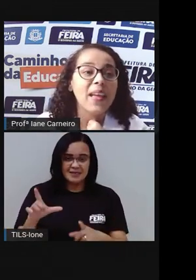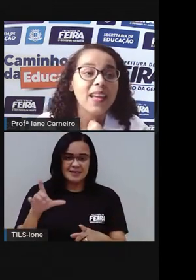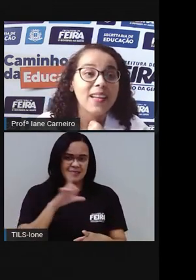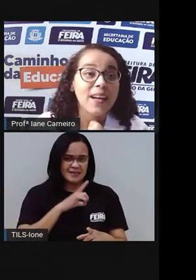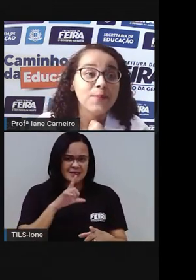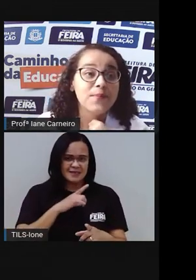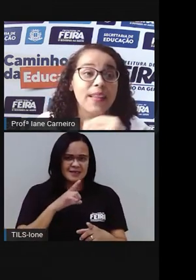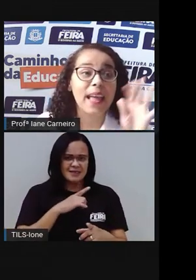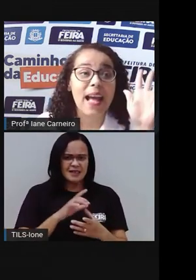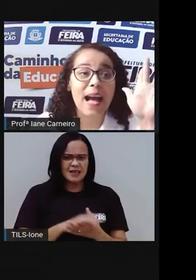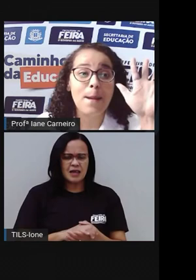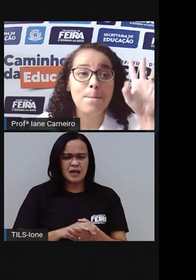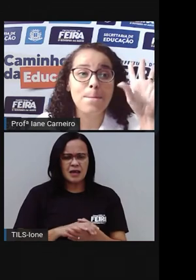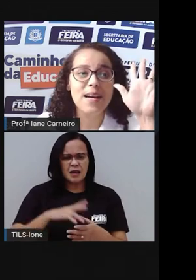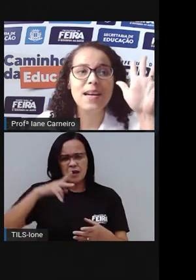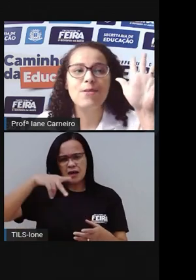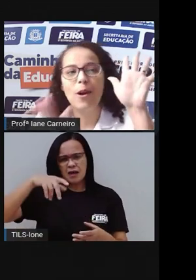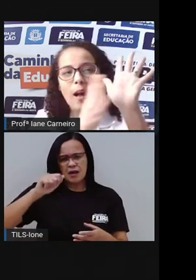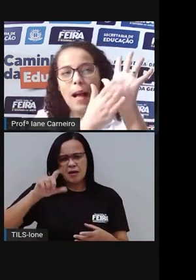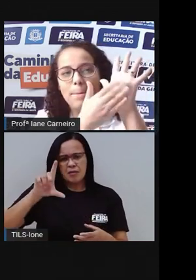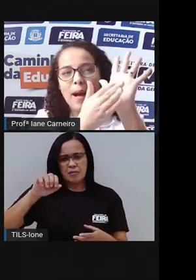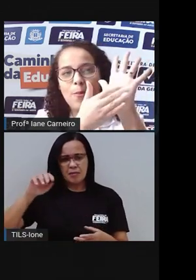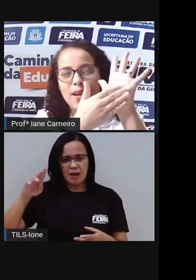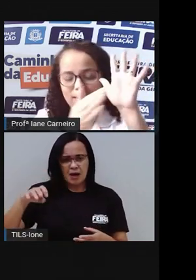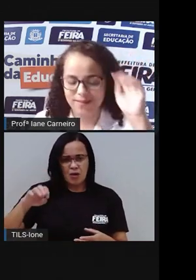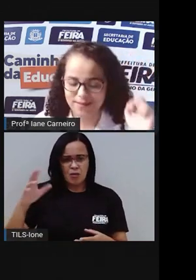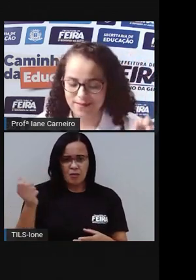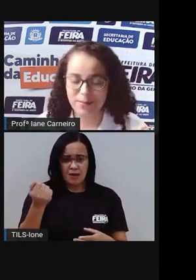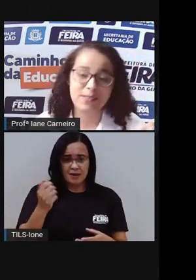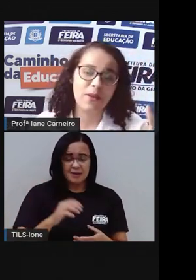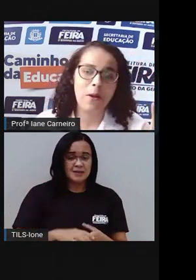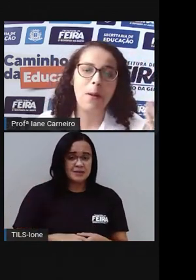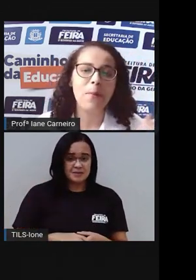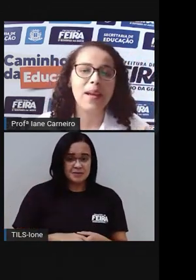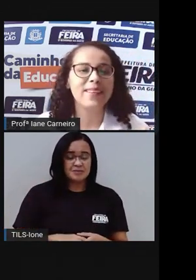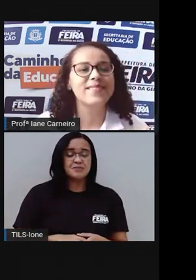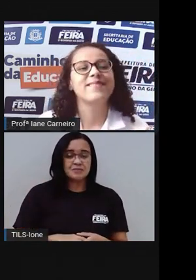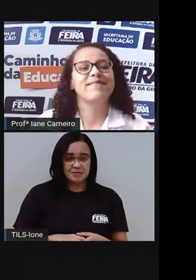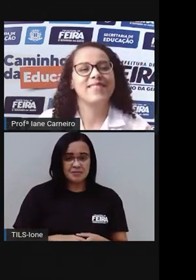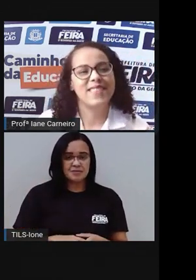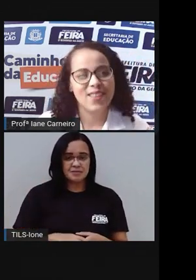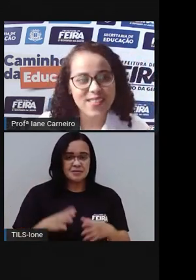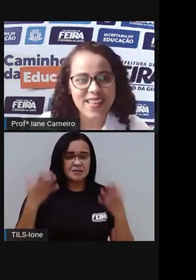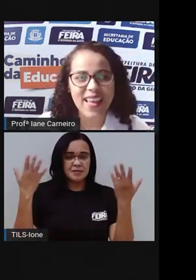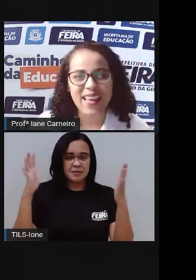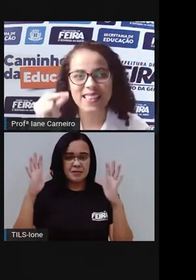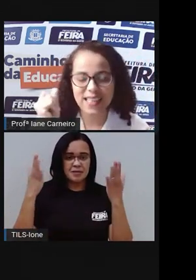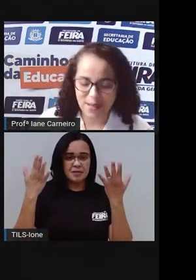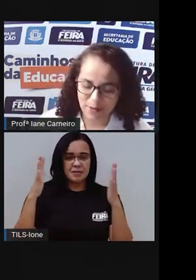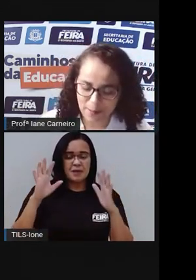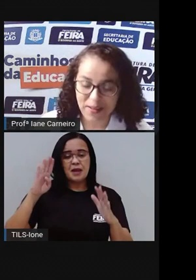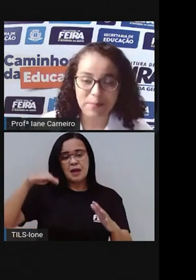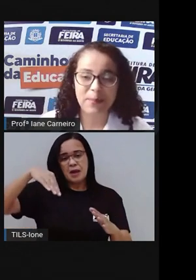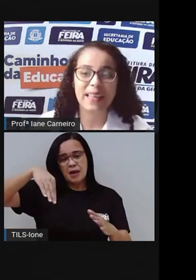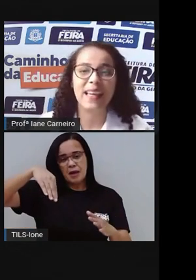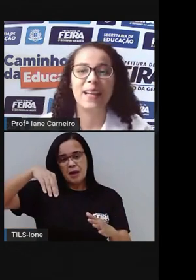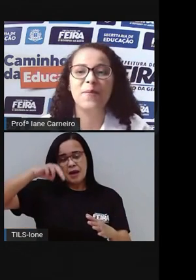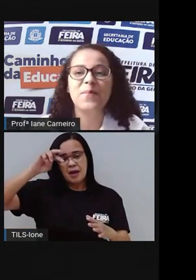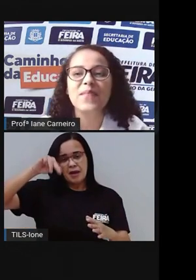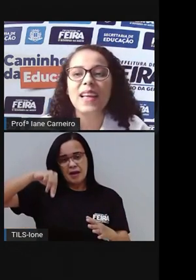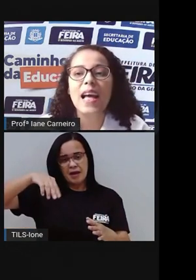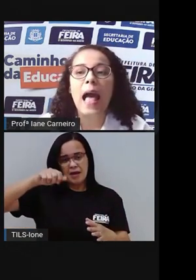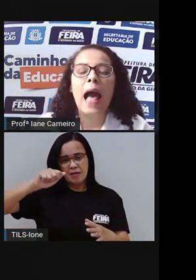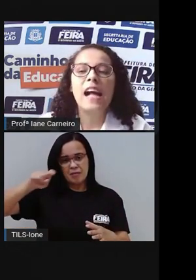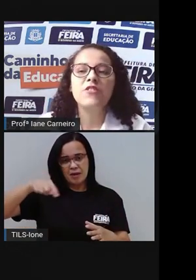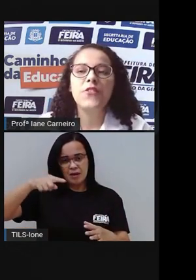palmeira é a mão. A palma, mas não é uma palmeira. Esse eu sei. Esse é da época que eu era pequena.